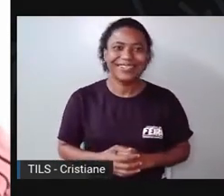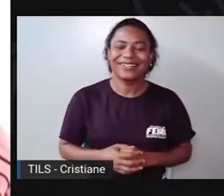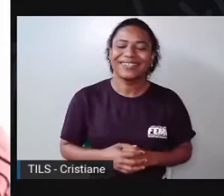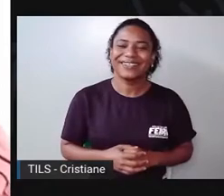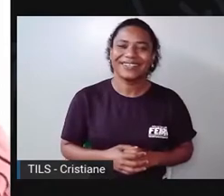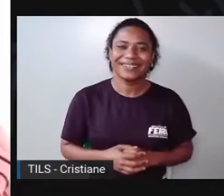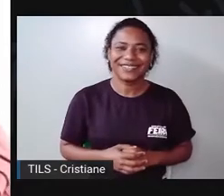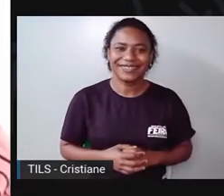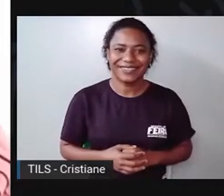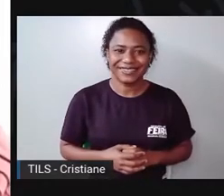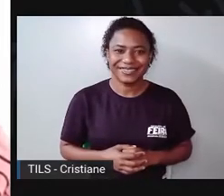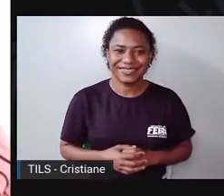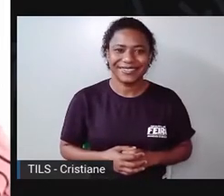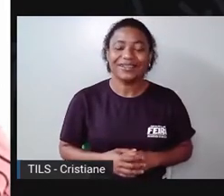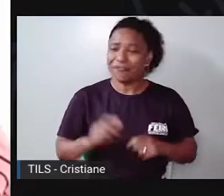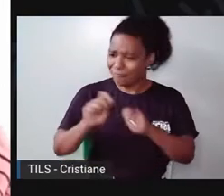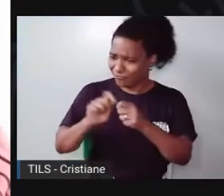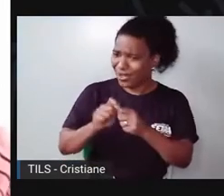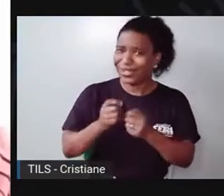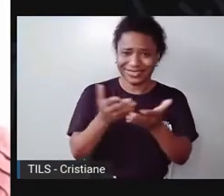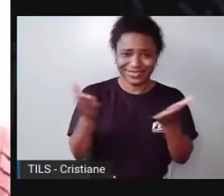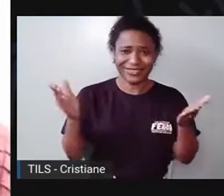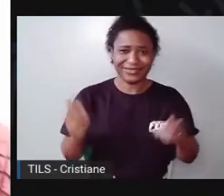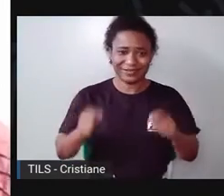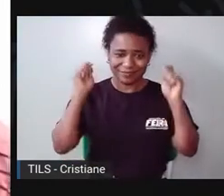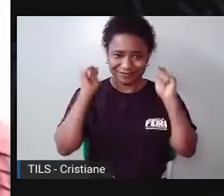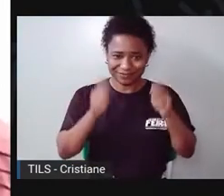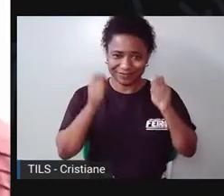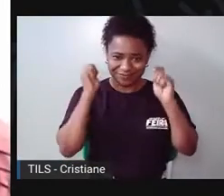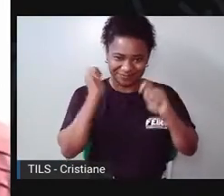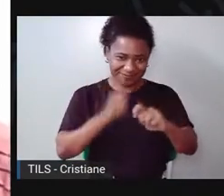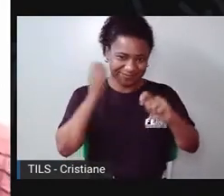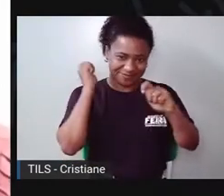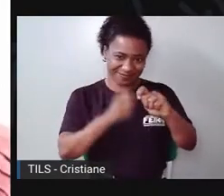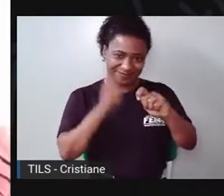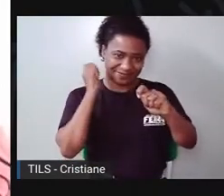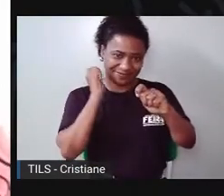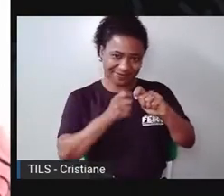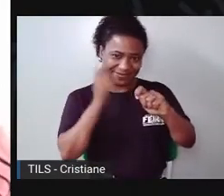Faz aí também, gente. Bem forte. Agora bem fraquinho.